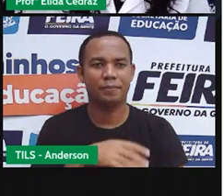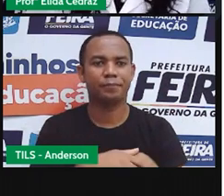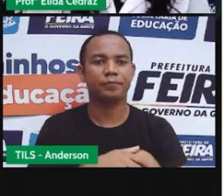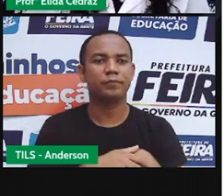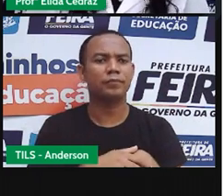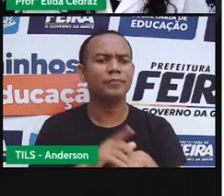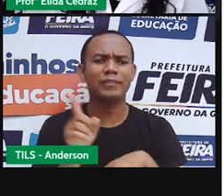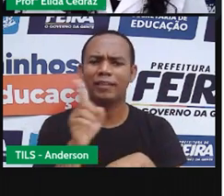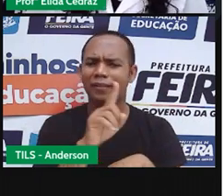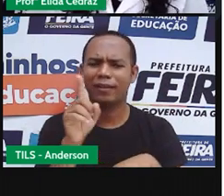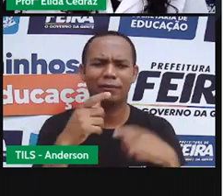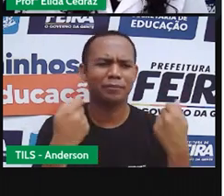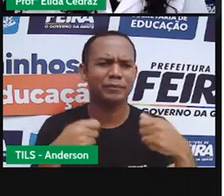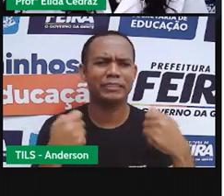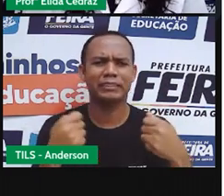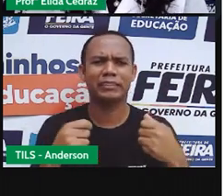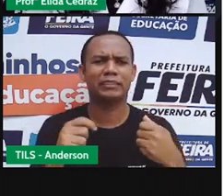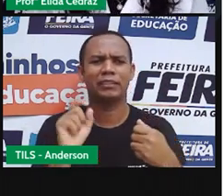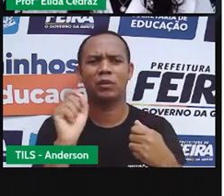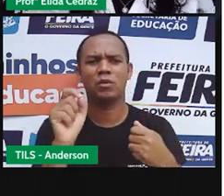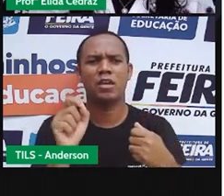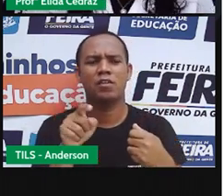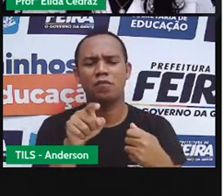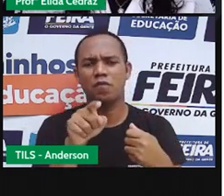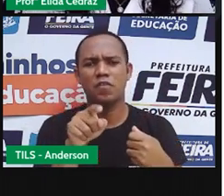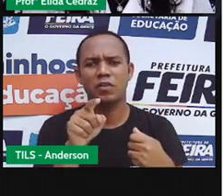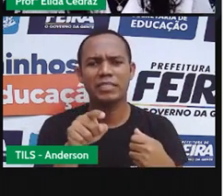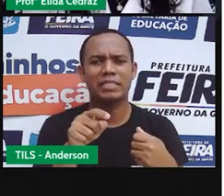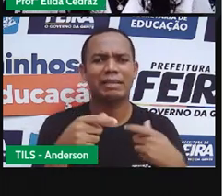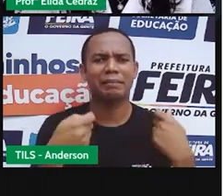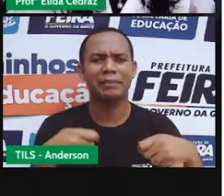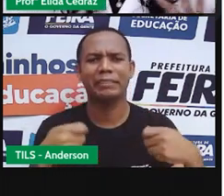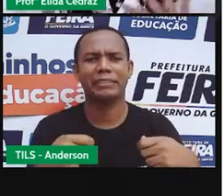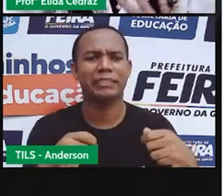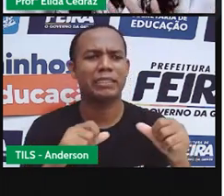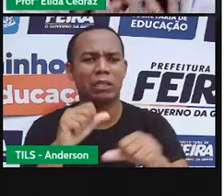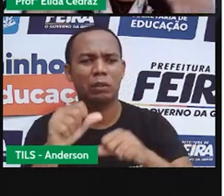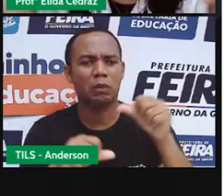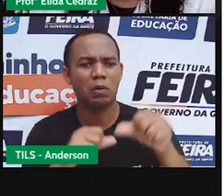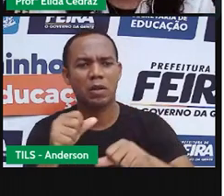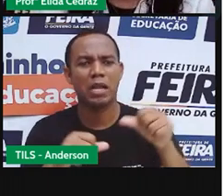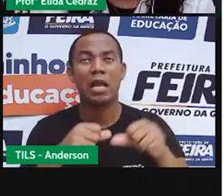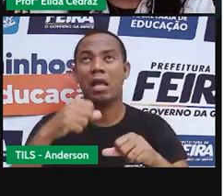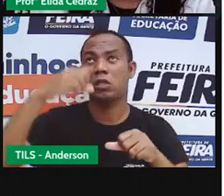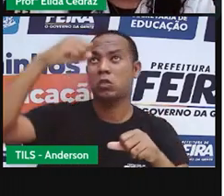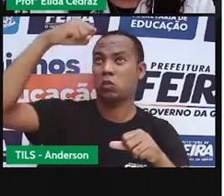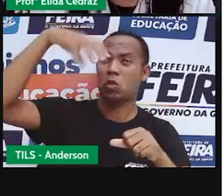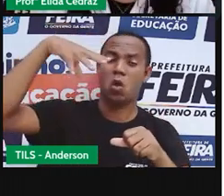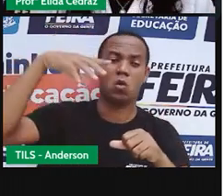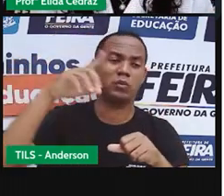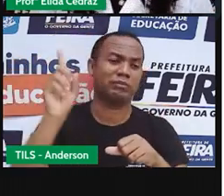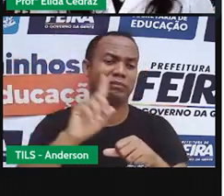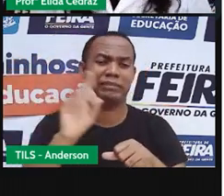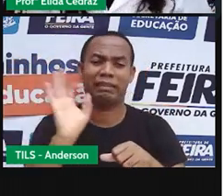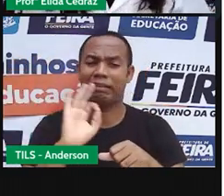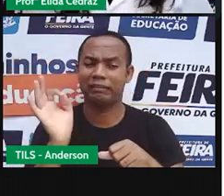Não precisa de adaptação. Você não vai precisar transformar o sol em nada para poder utilizar